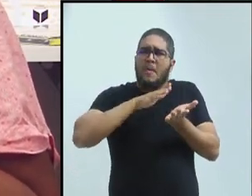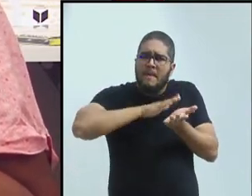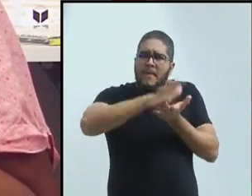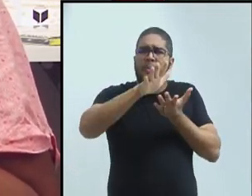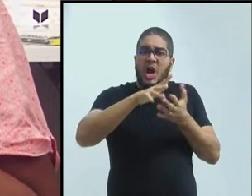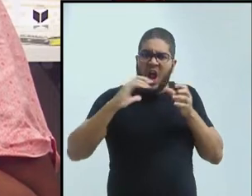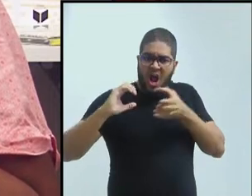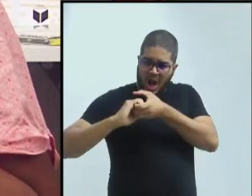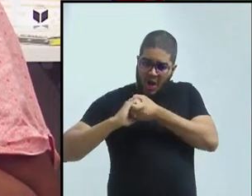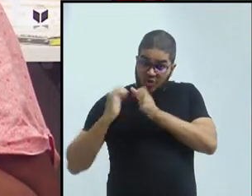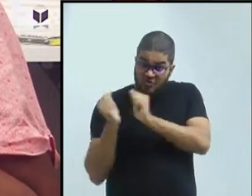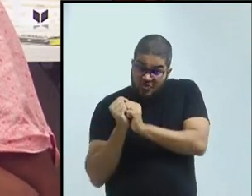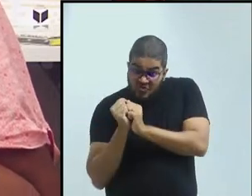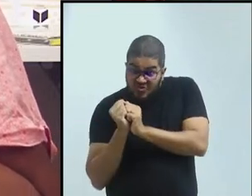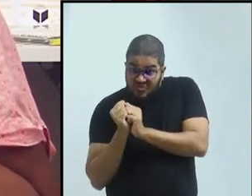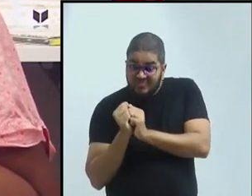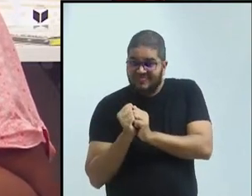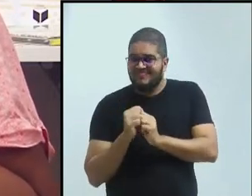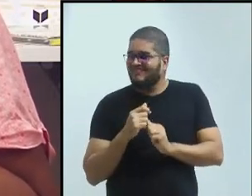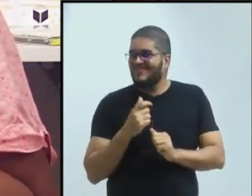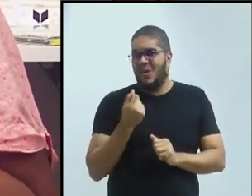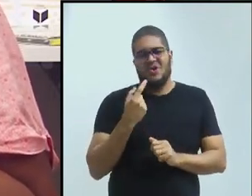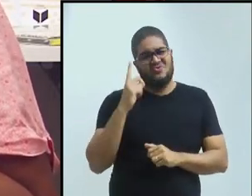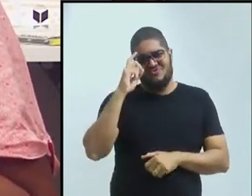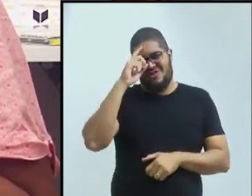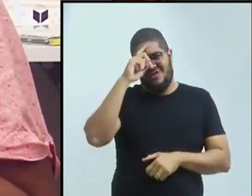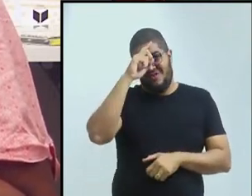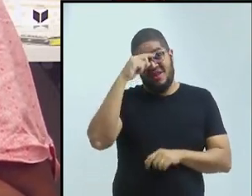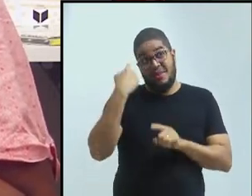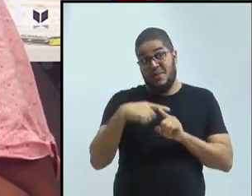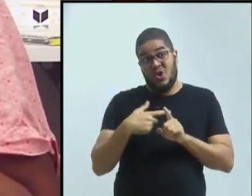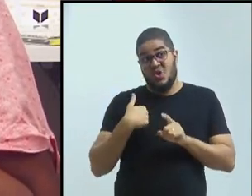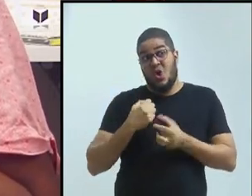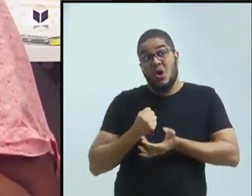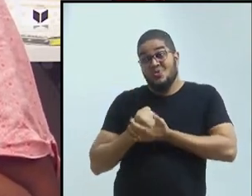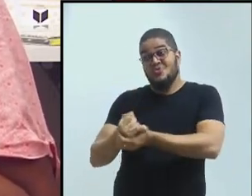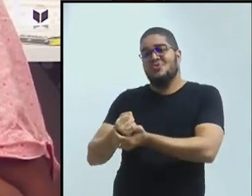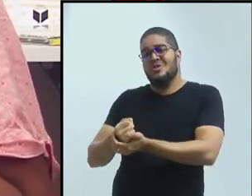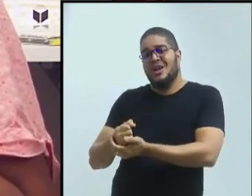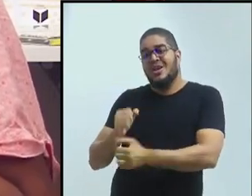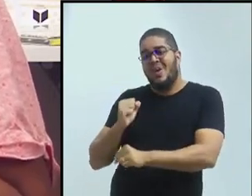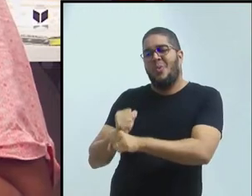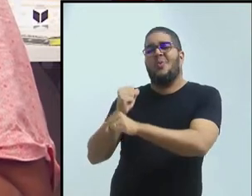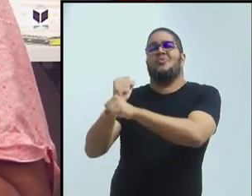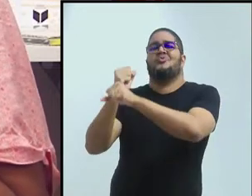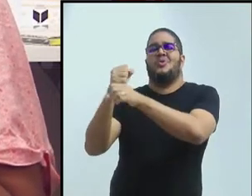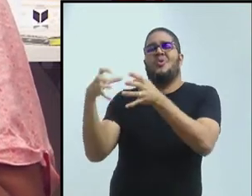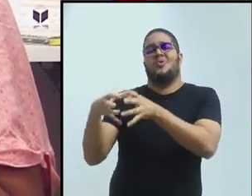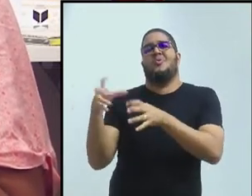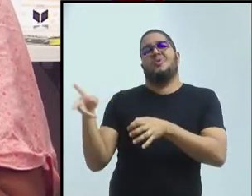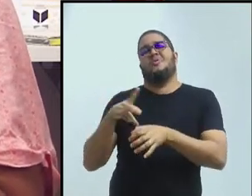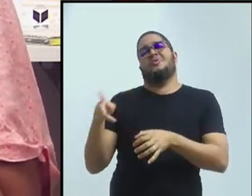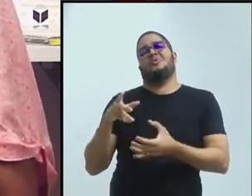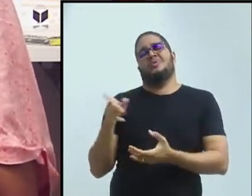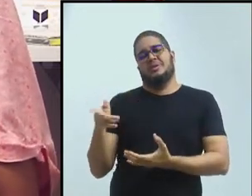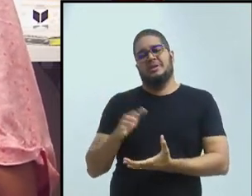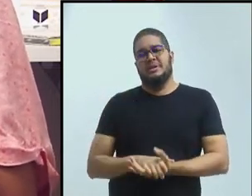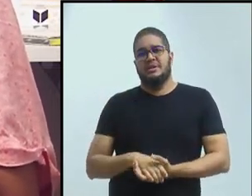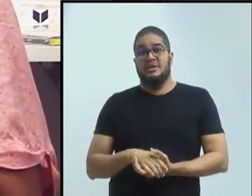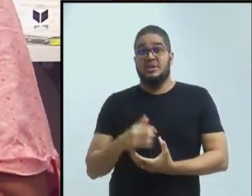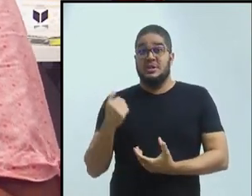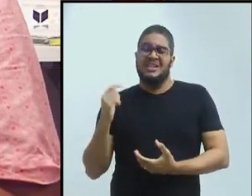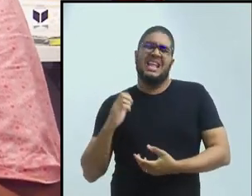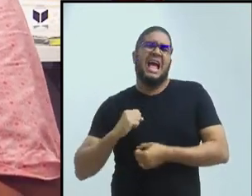tentando ajudar a formar o próprio corpo docente das instituições. Então, você vai ter um trabalho de pesquisa conjunto daqui a